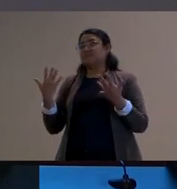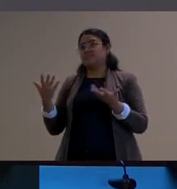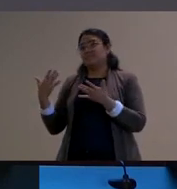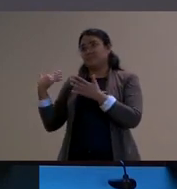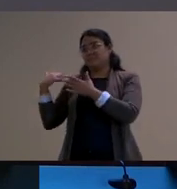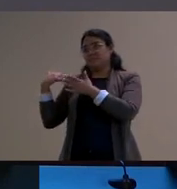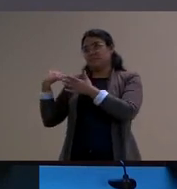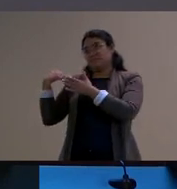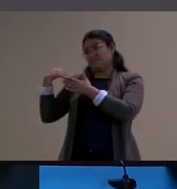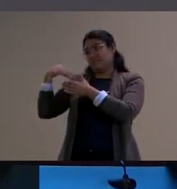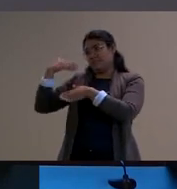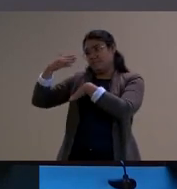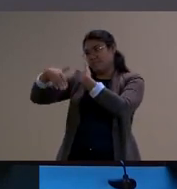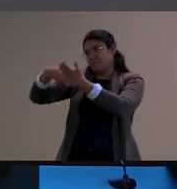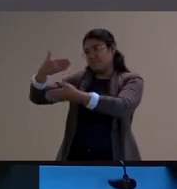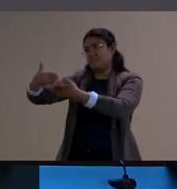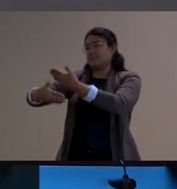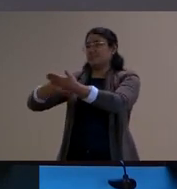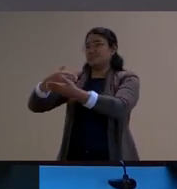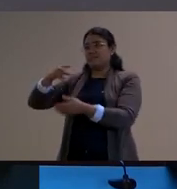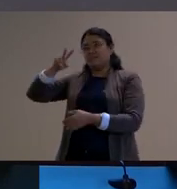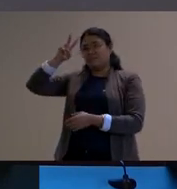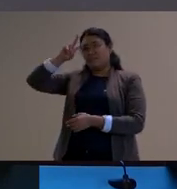de rememoração